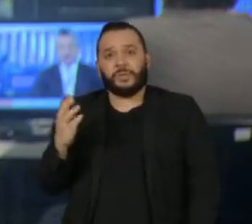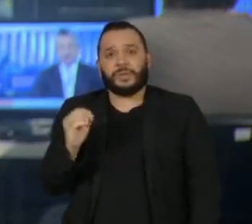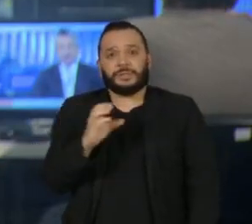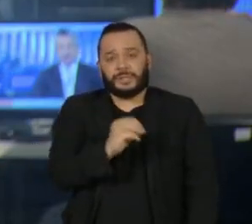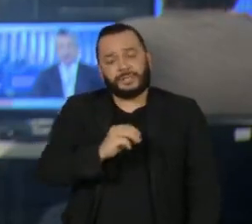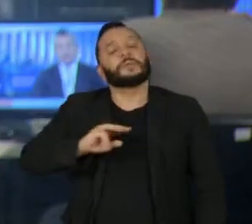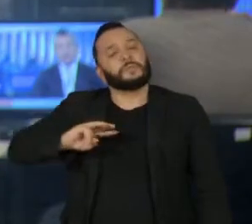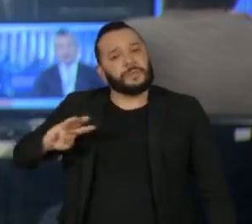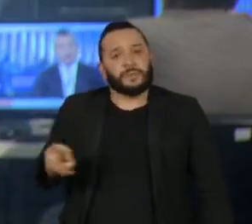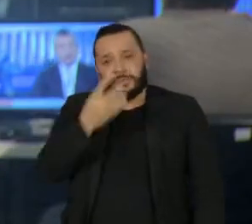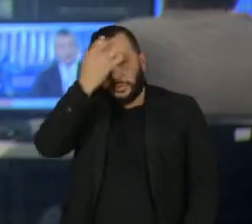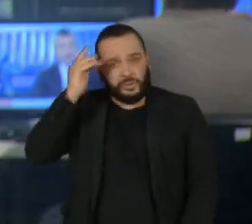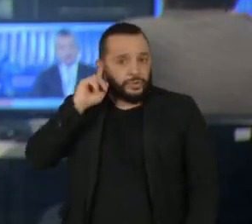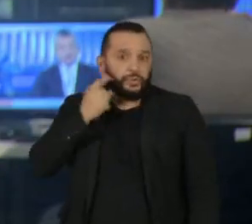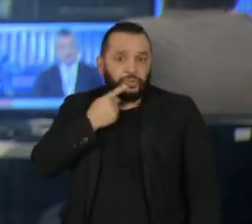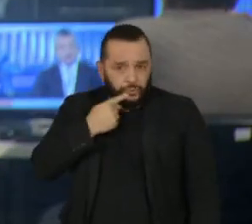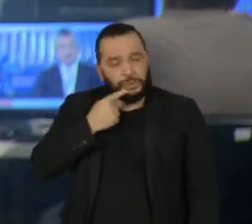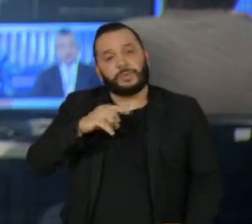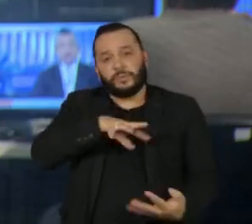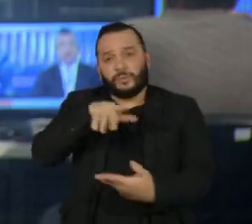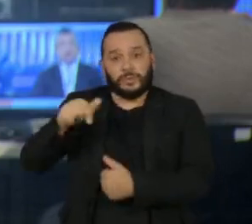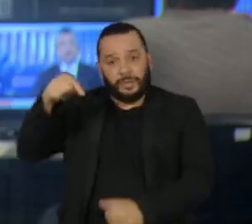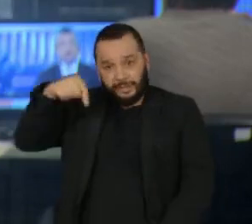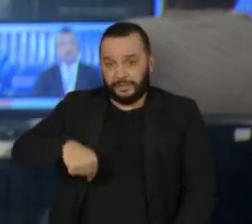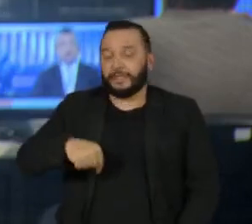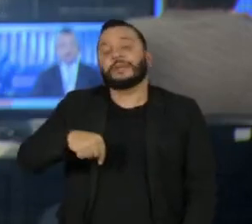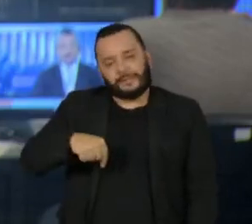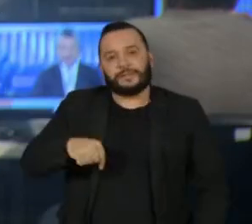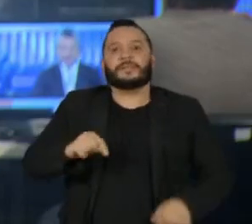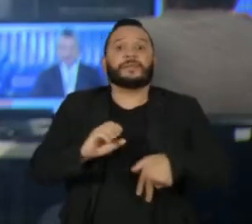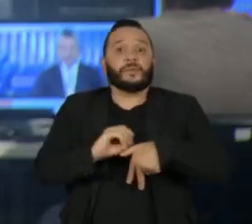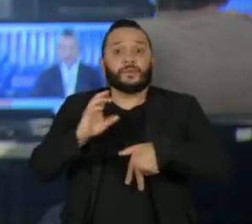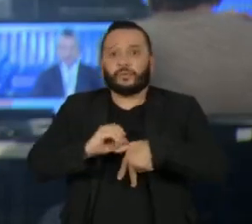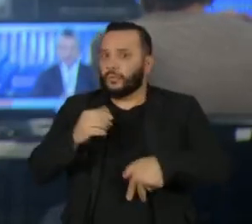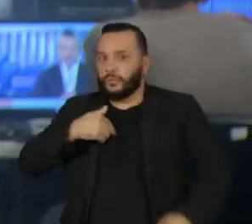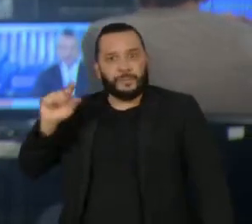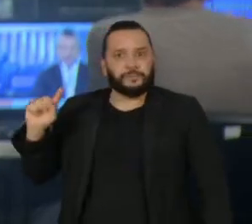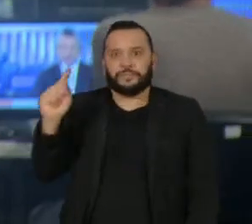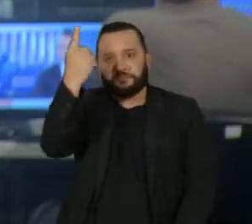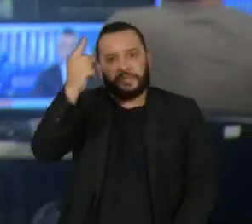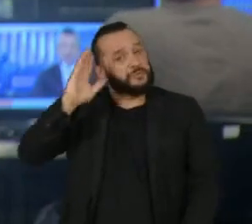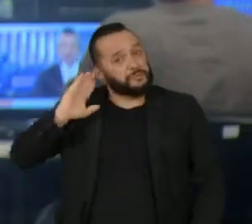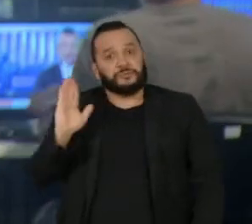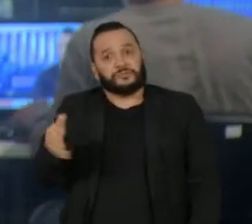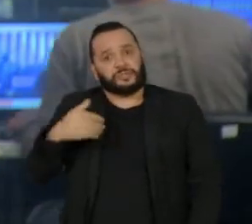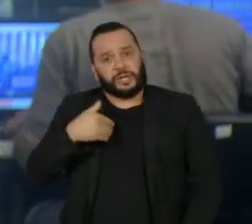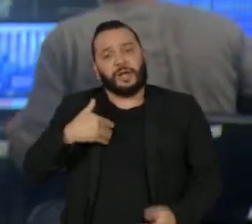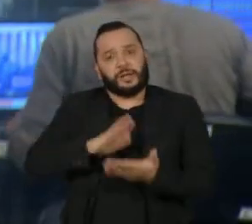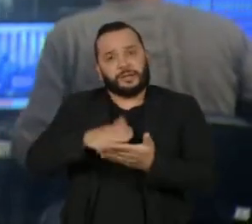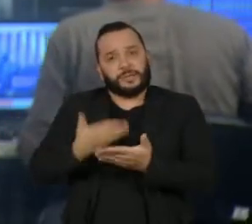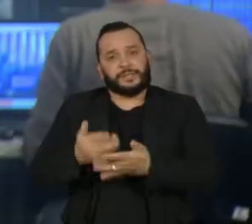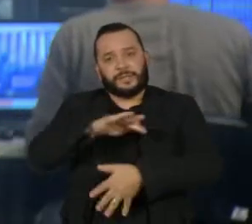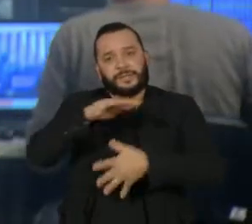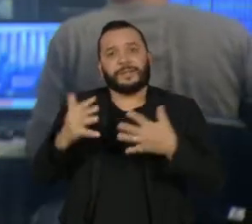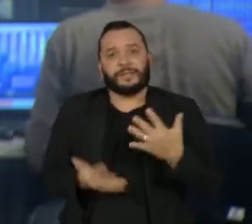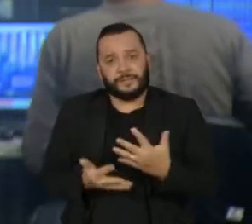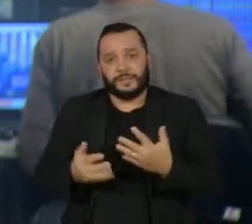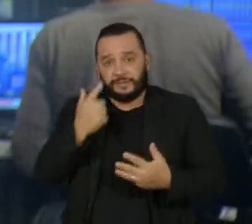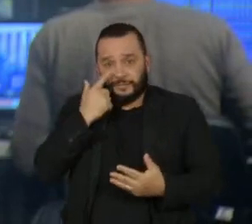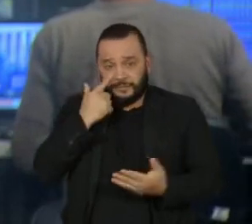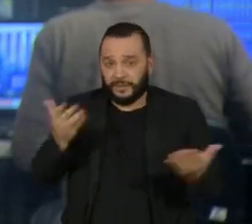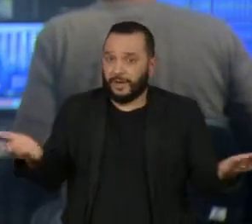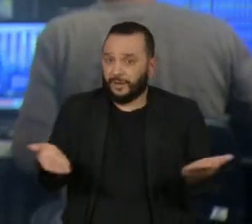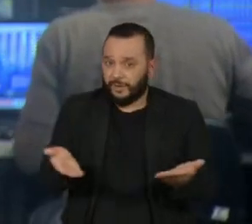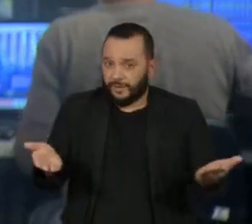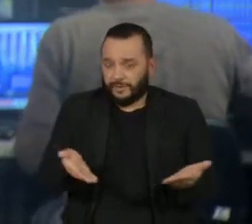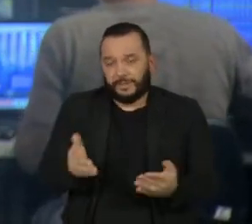pessoas surdas no mundo. E aqui na TV Cultura, a gente é pioneiro em transmitir a programação com a interpretação em Libras, como você pode